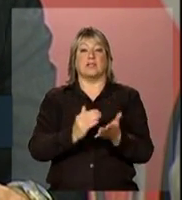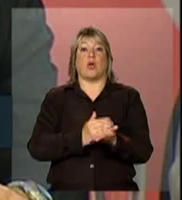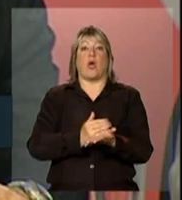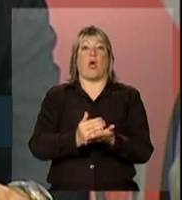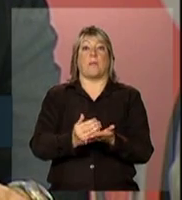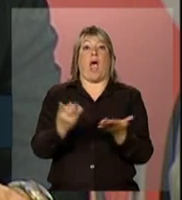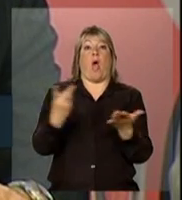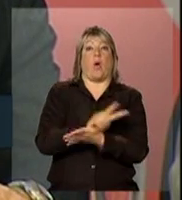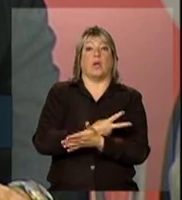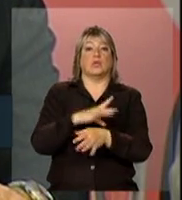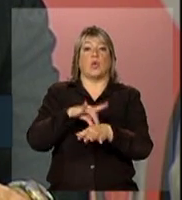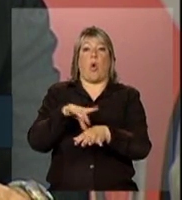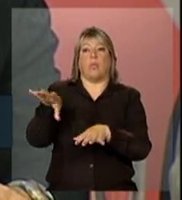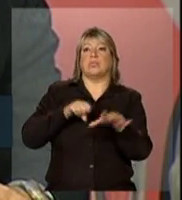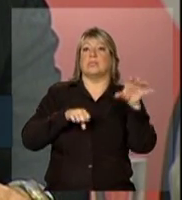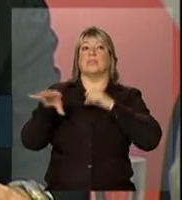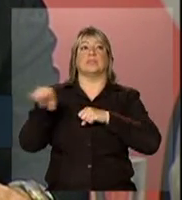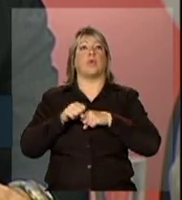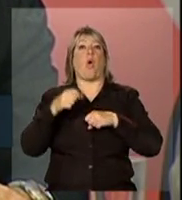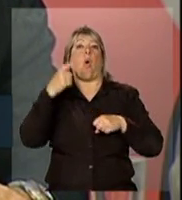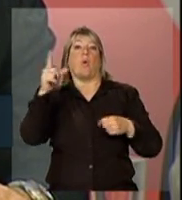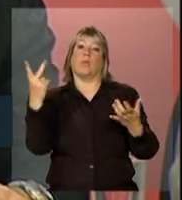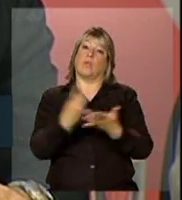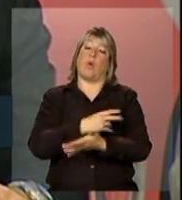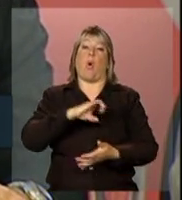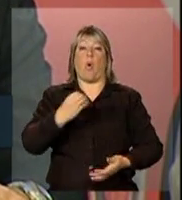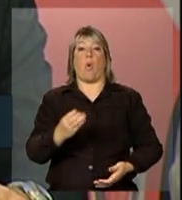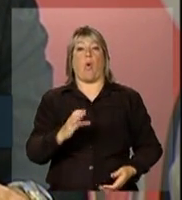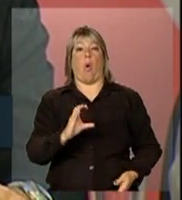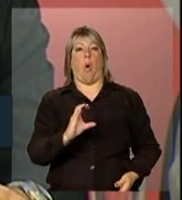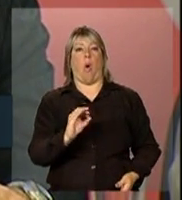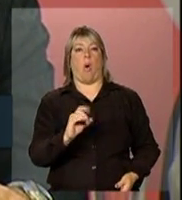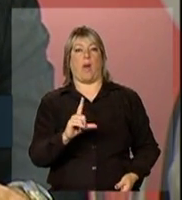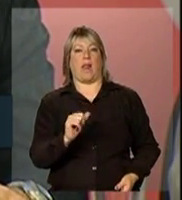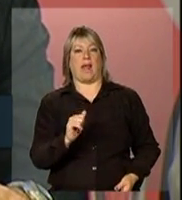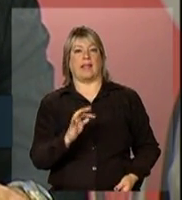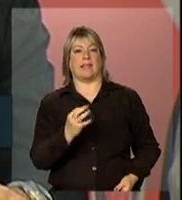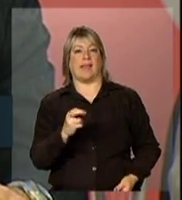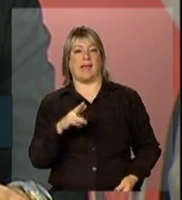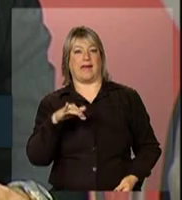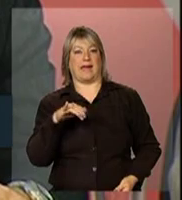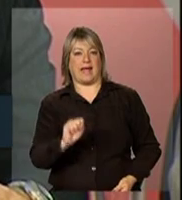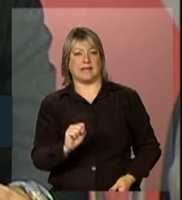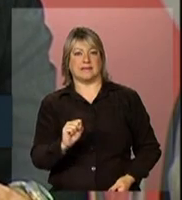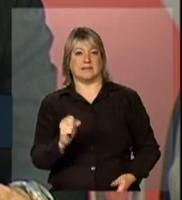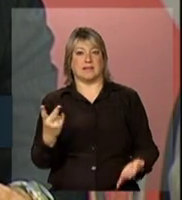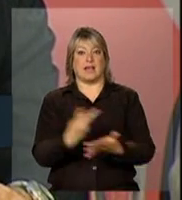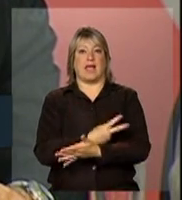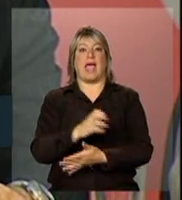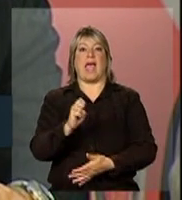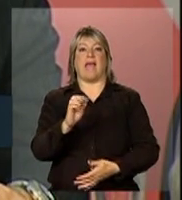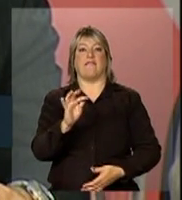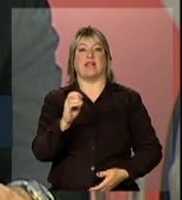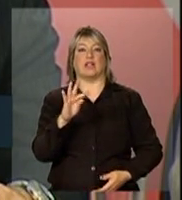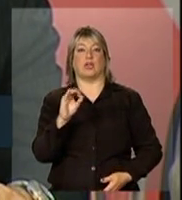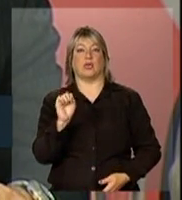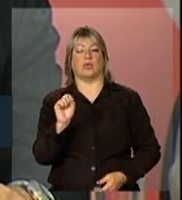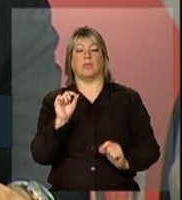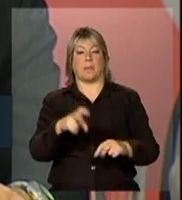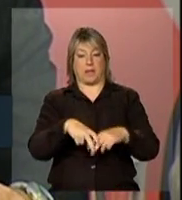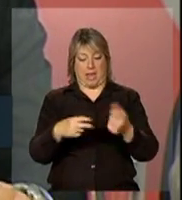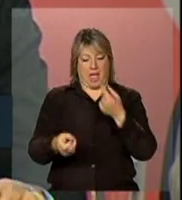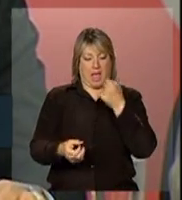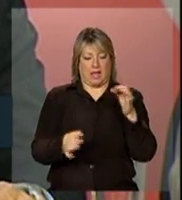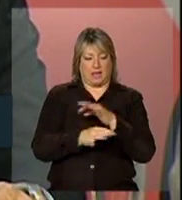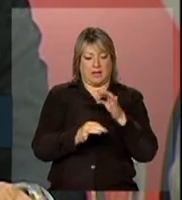cometidos por outras situações, ou efeitos colaterais do próprio tratamento ou condições de saúde que